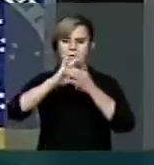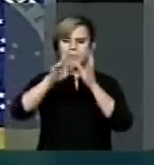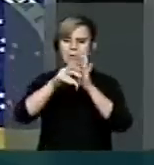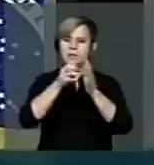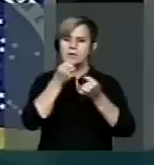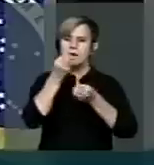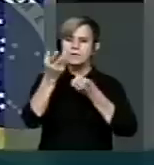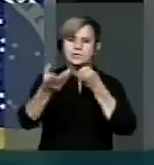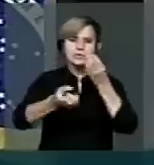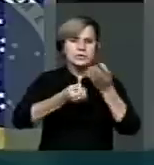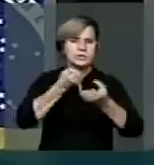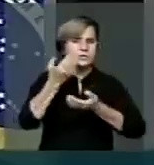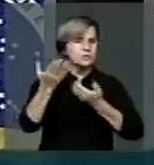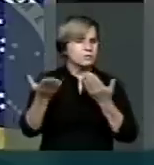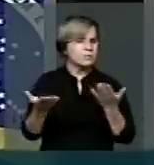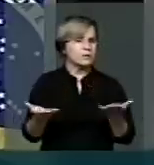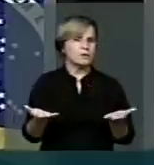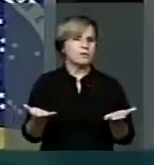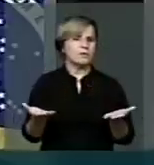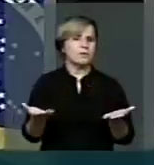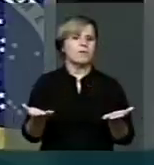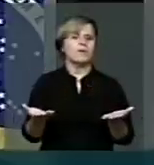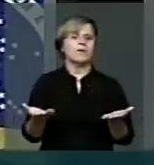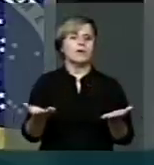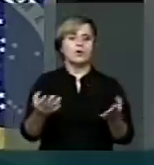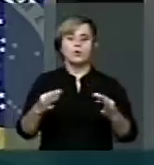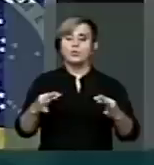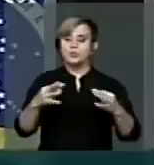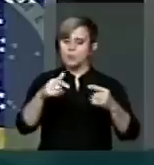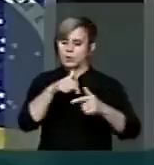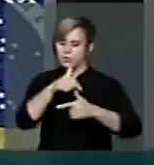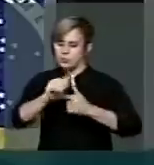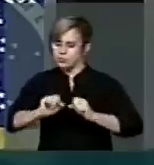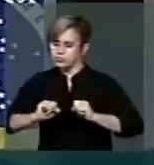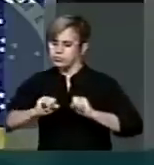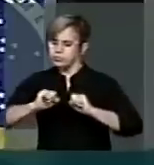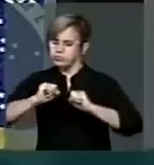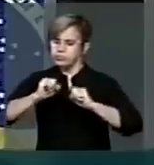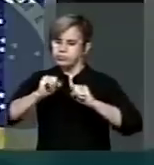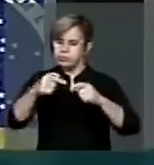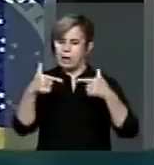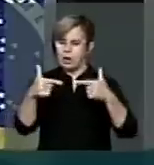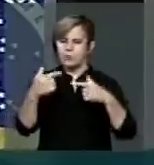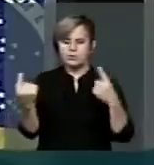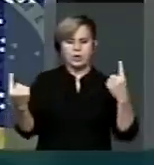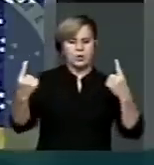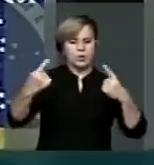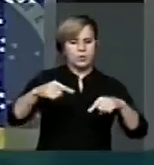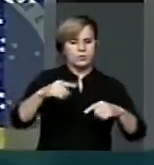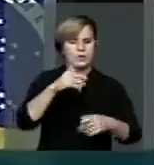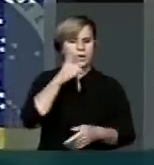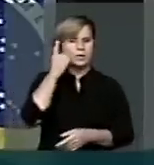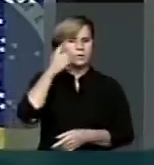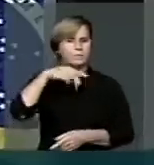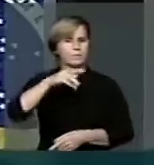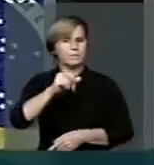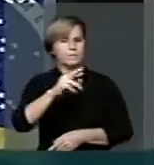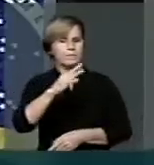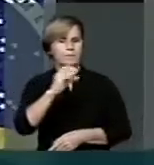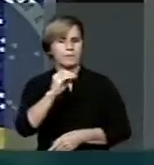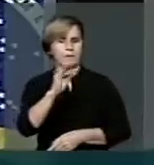concordaria, senhor presidente, todo esse ativismo, todo esse movimento contra o deputado Marco Feliciano, se no